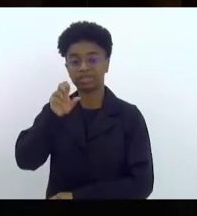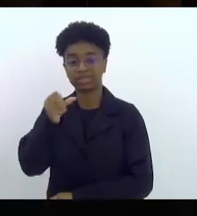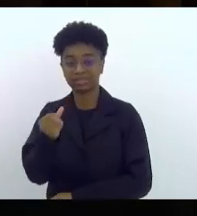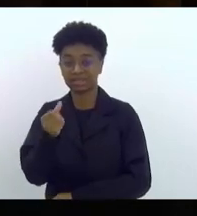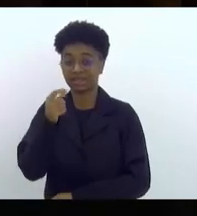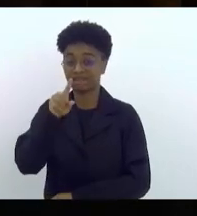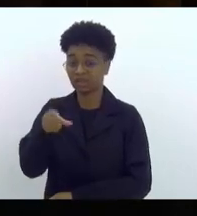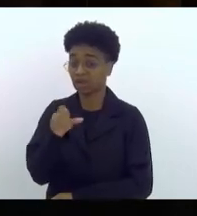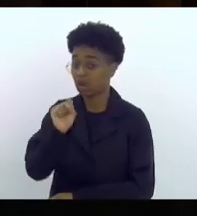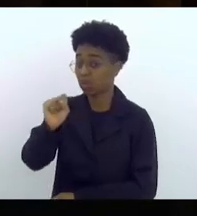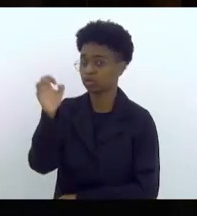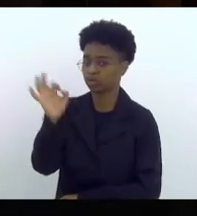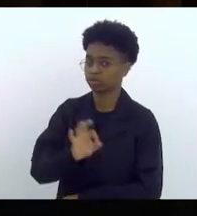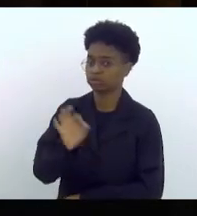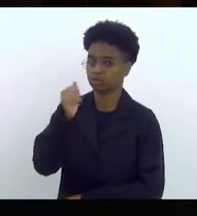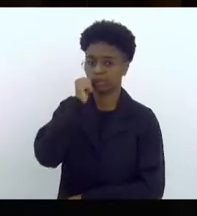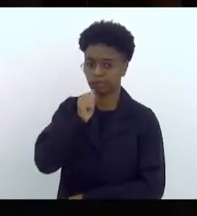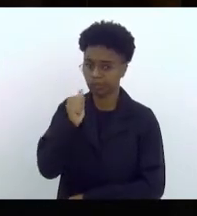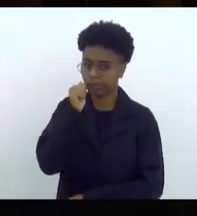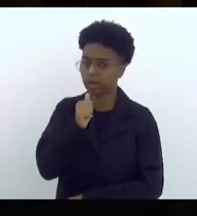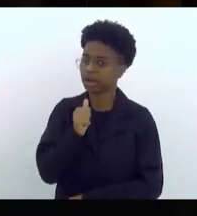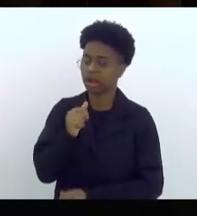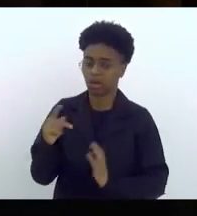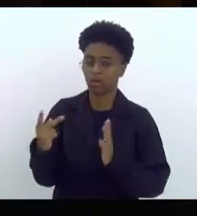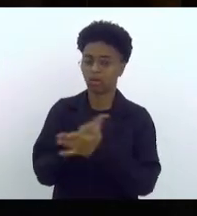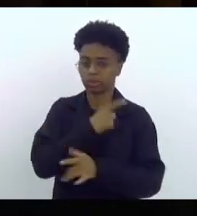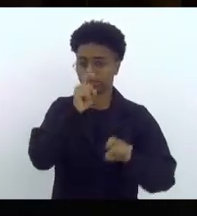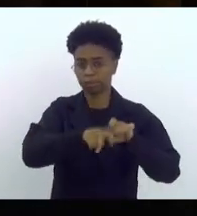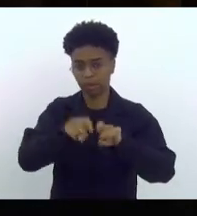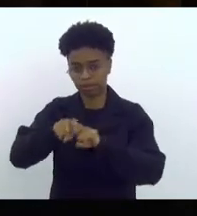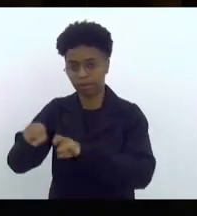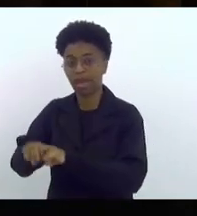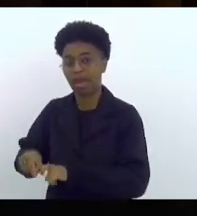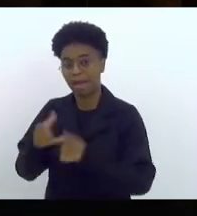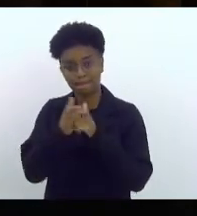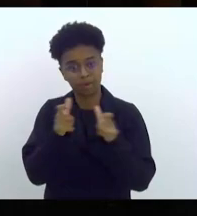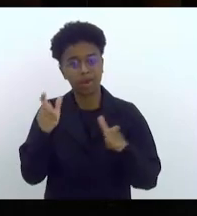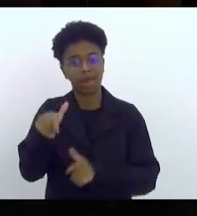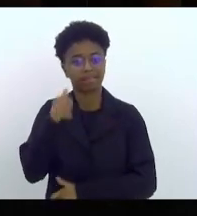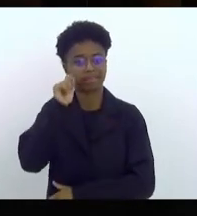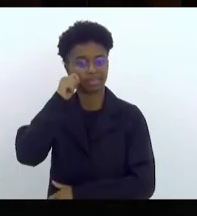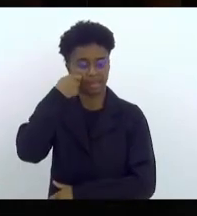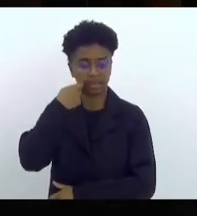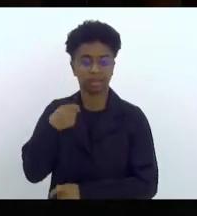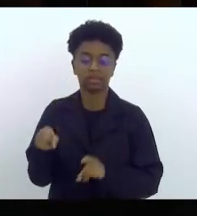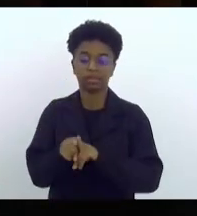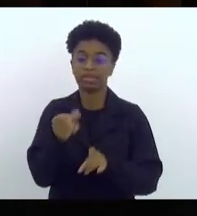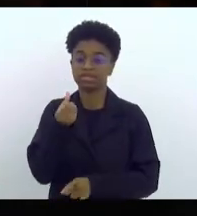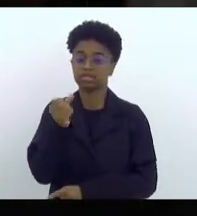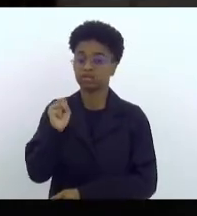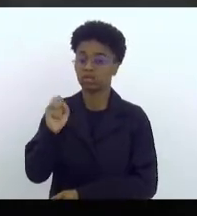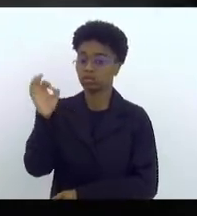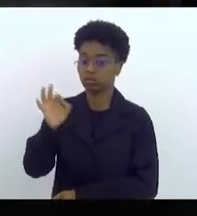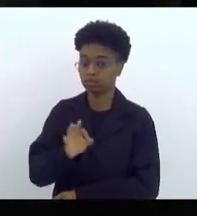% das mulheres vítimas de estupros são negras e 68